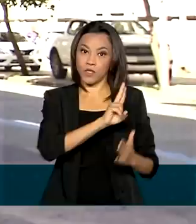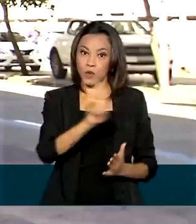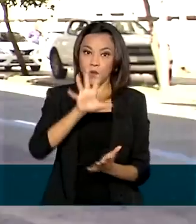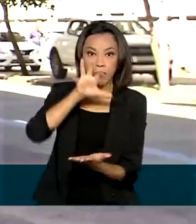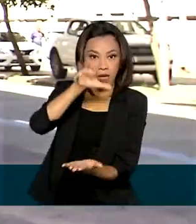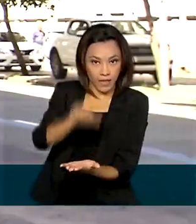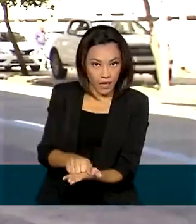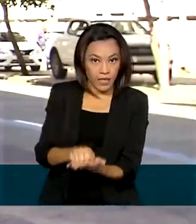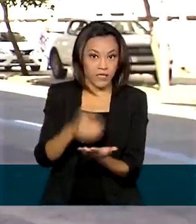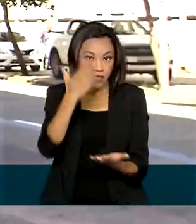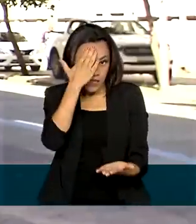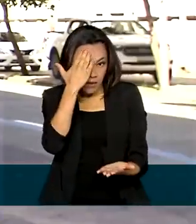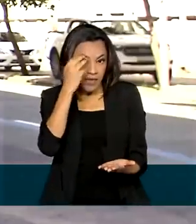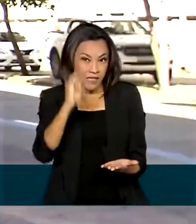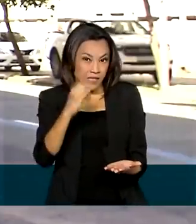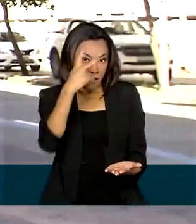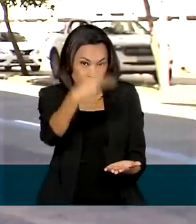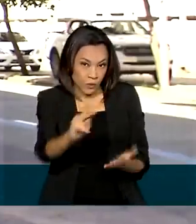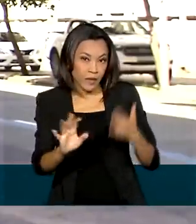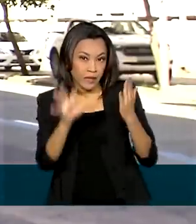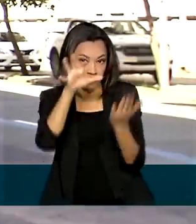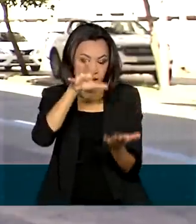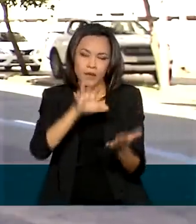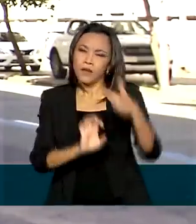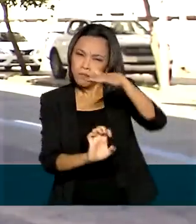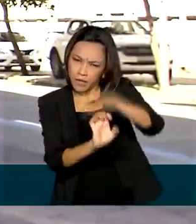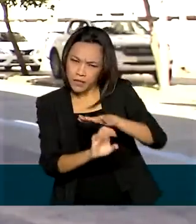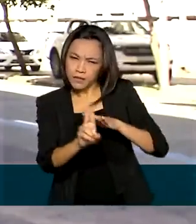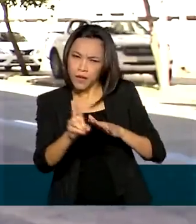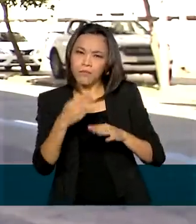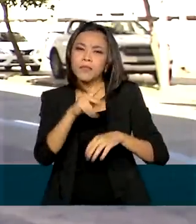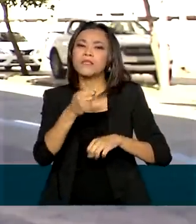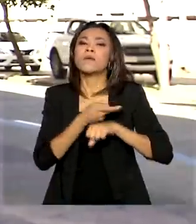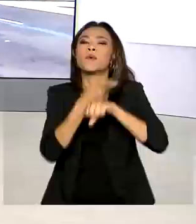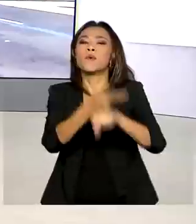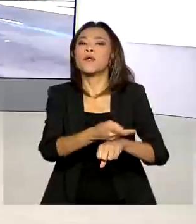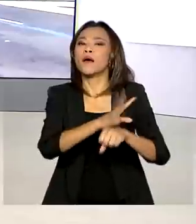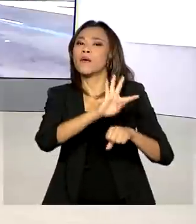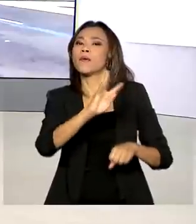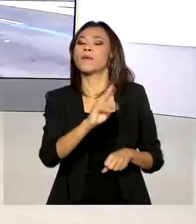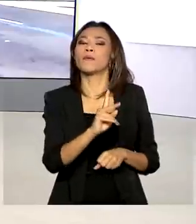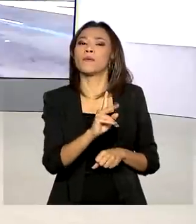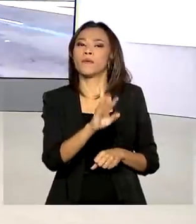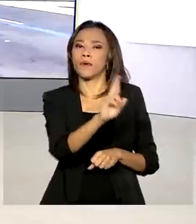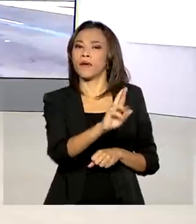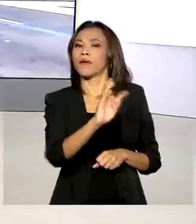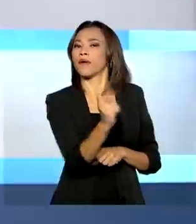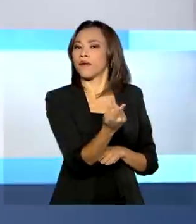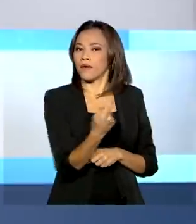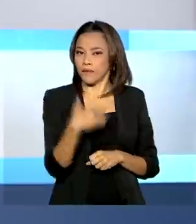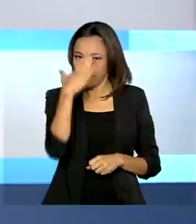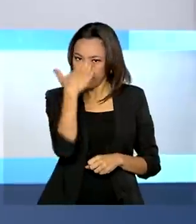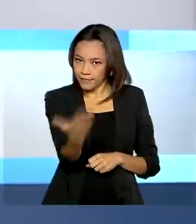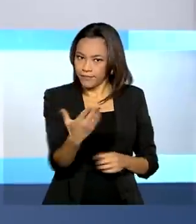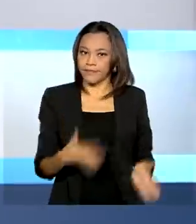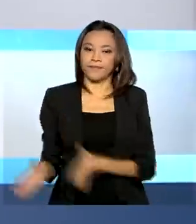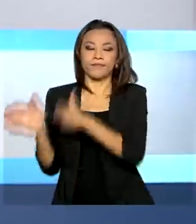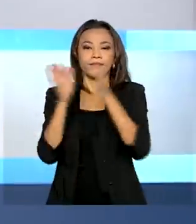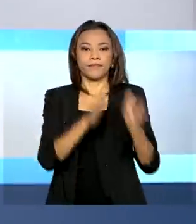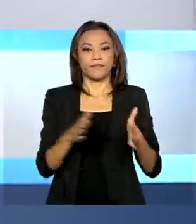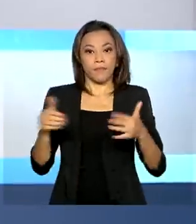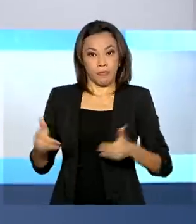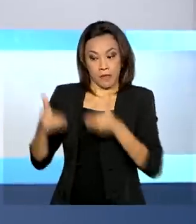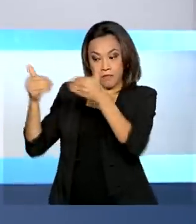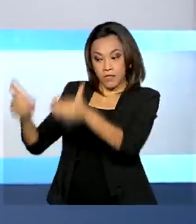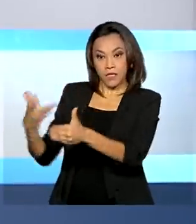INSS. Para saber se a sua empresa está cadastrada ou não, basta procurar no RH. Manu. Obrigada, Tiago. O Ministério da